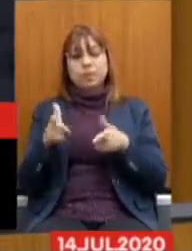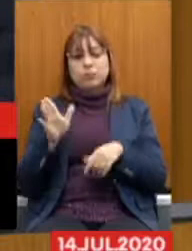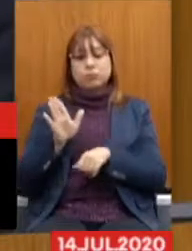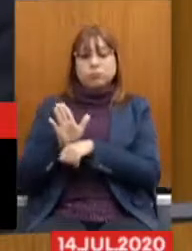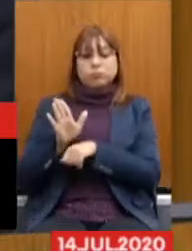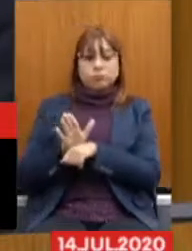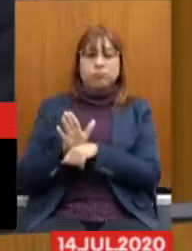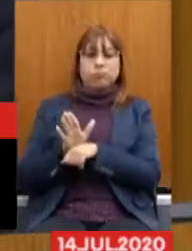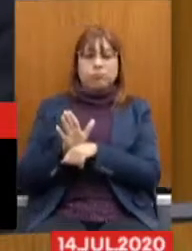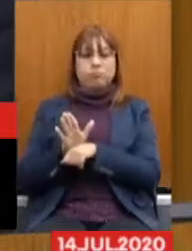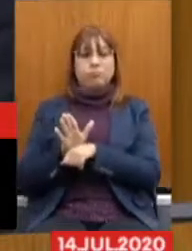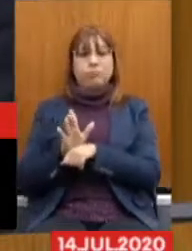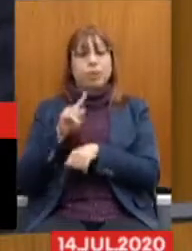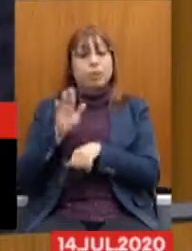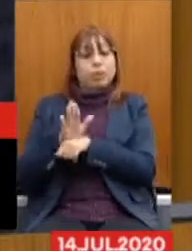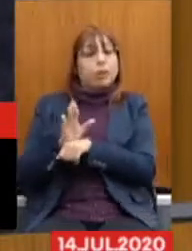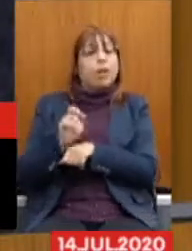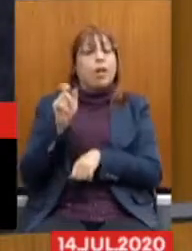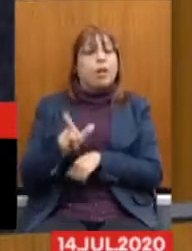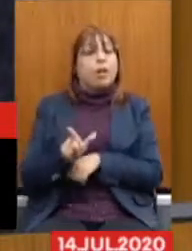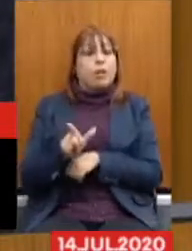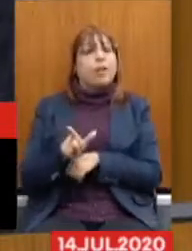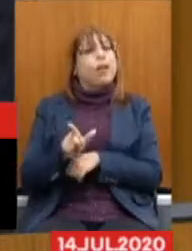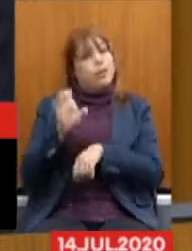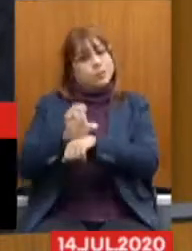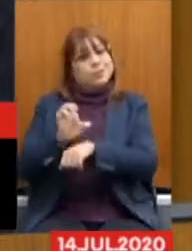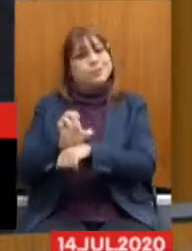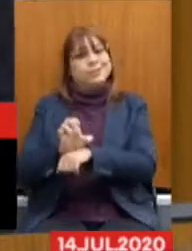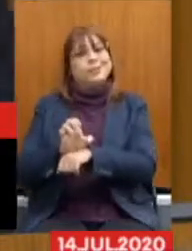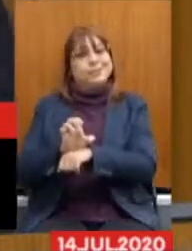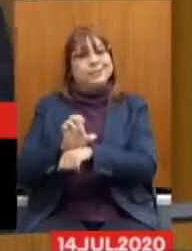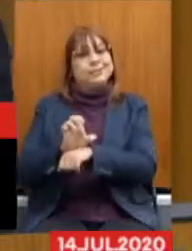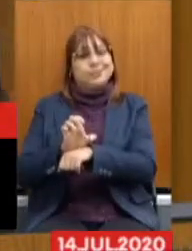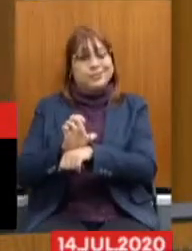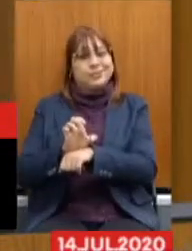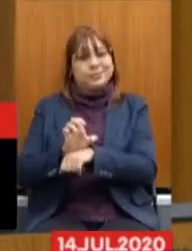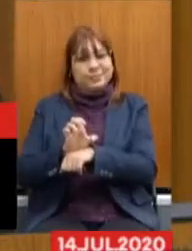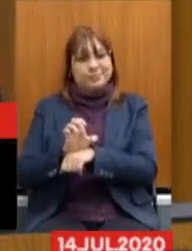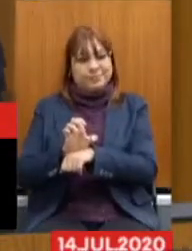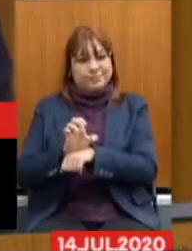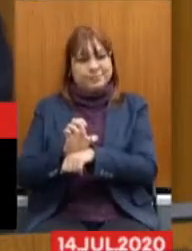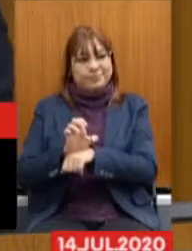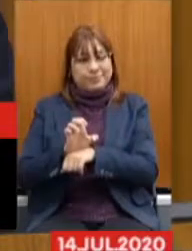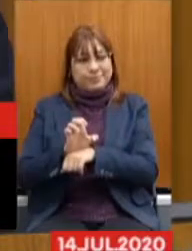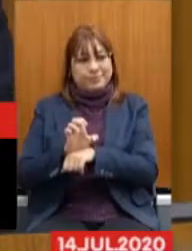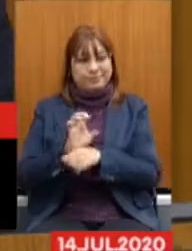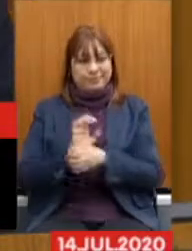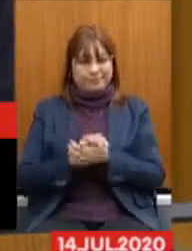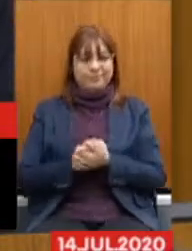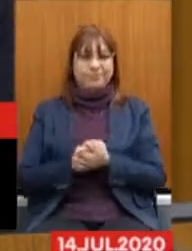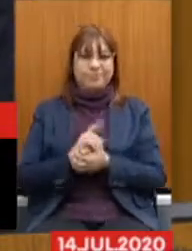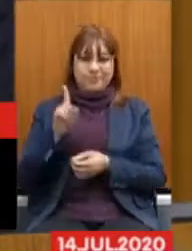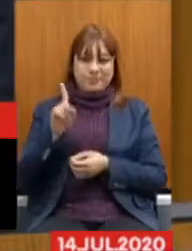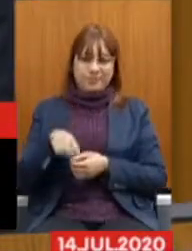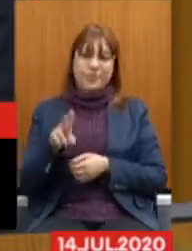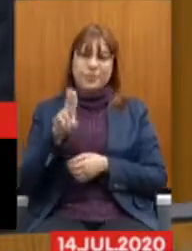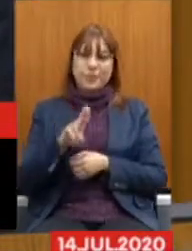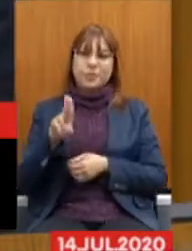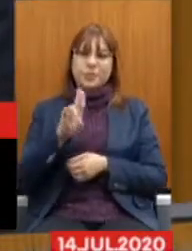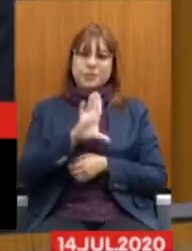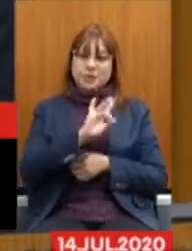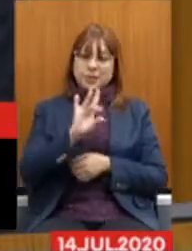e, no caso, patrocinador é o Estado por intermédio dos seus entes aos quais os